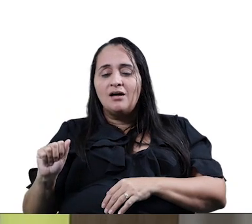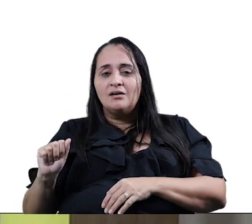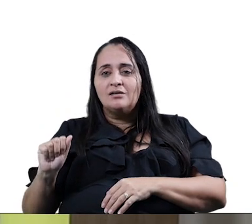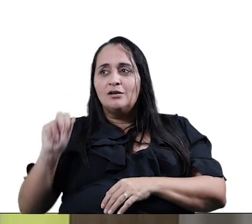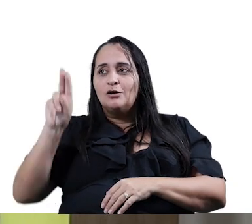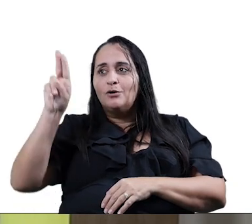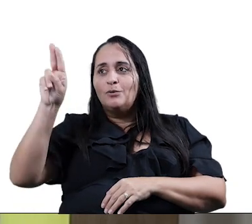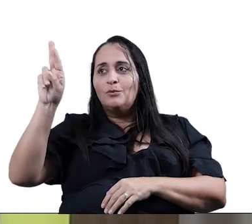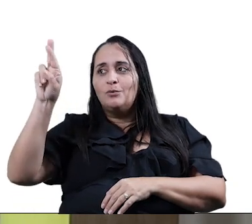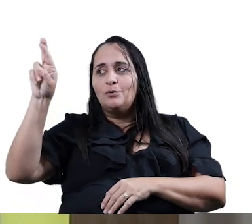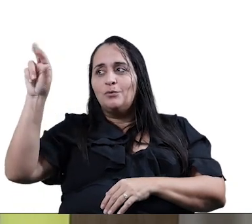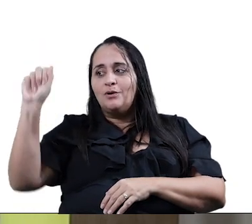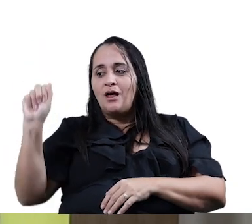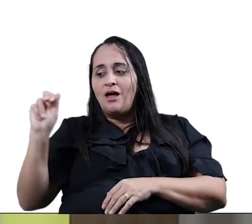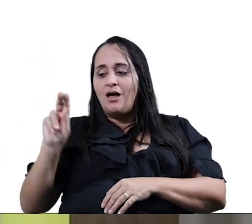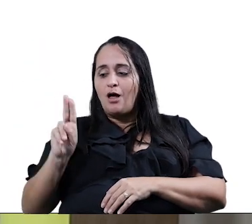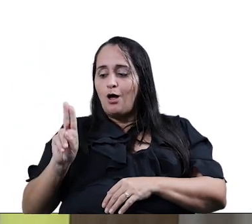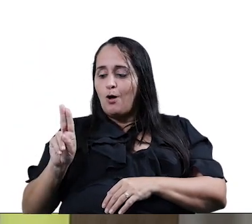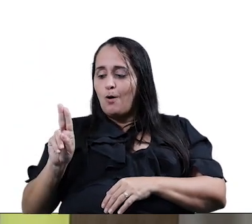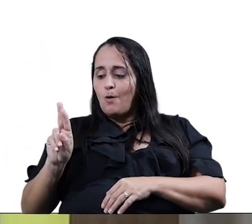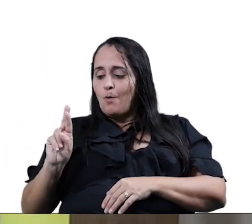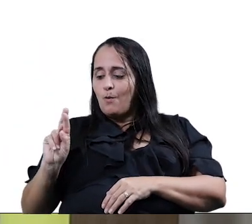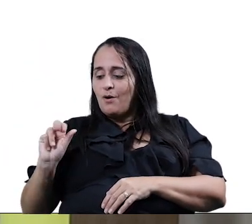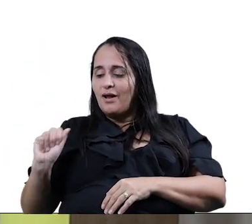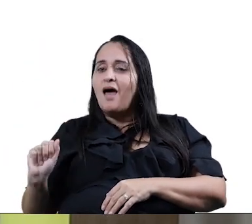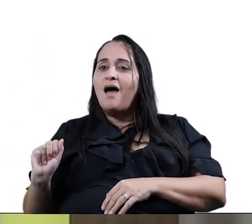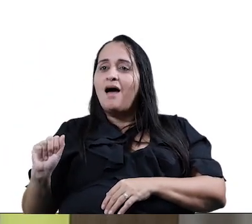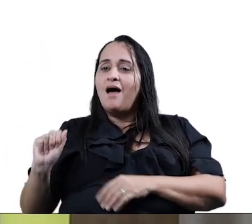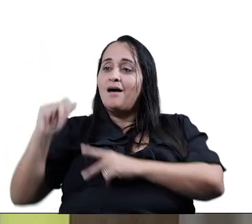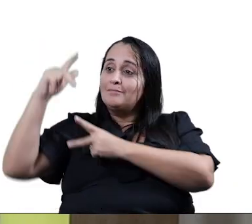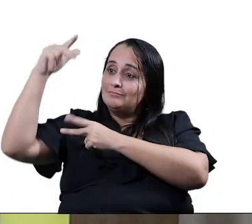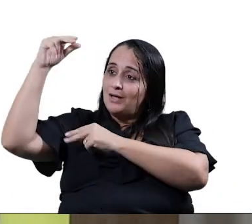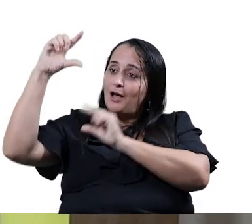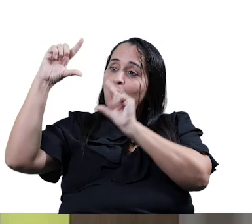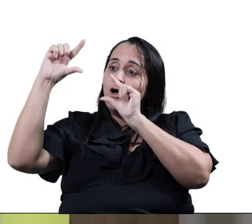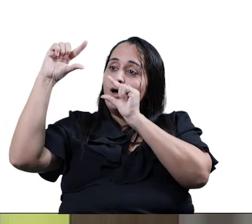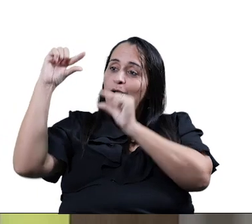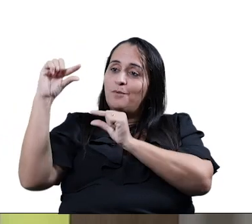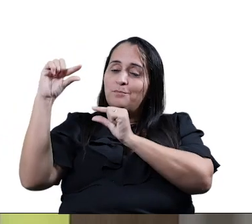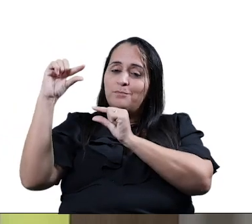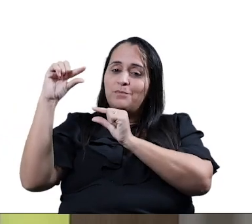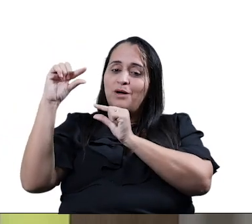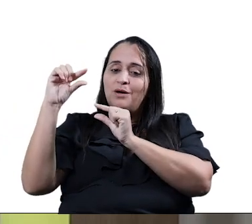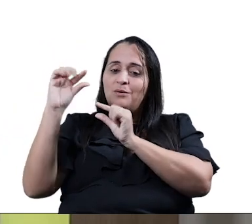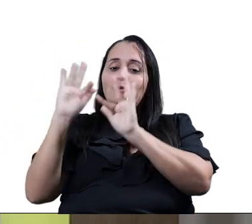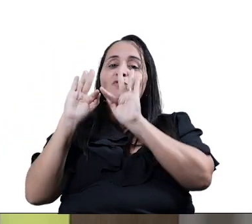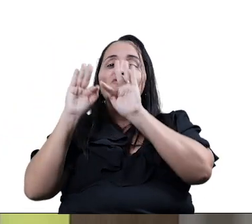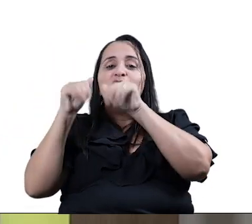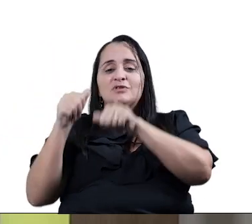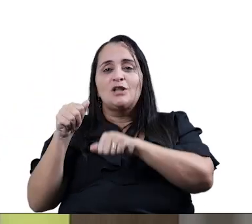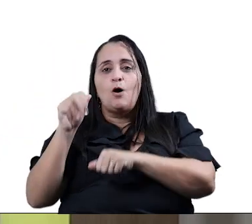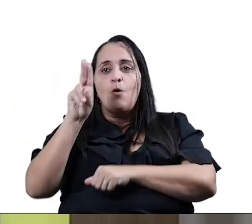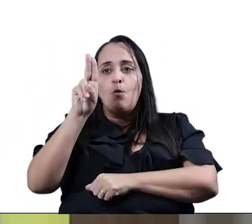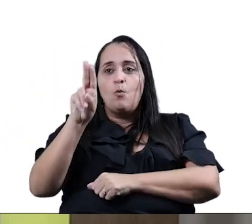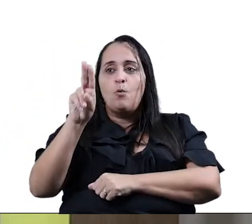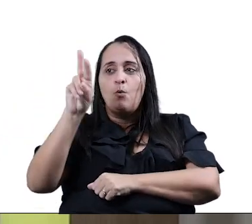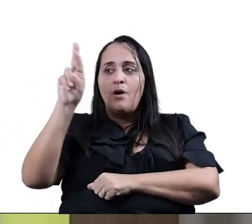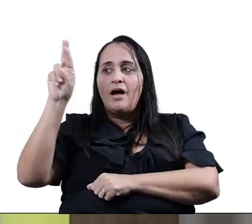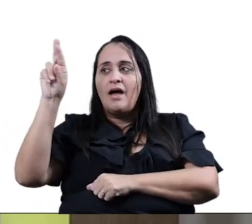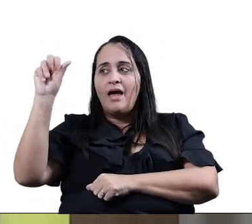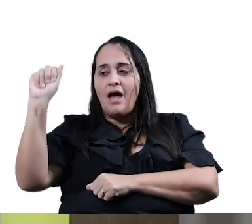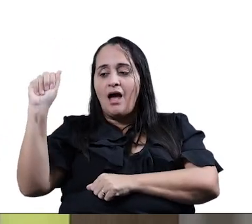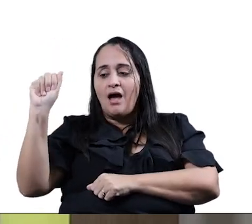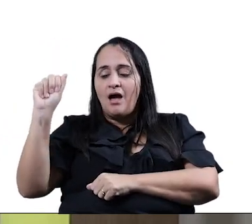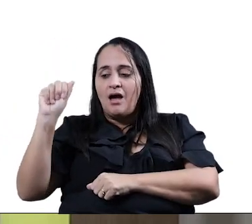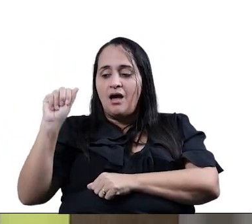Dura Dura Tura O que tem igual é ura Ó O rea O rea Mas o